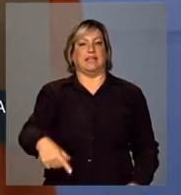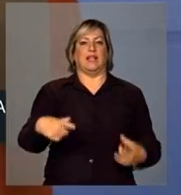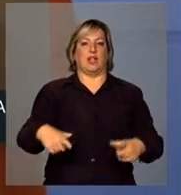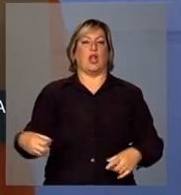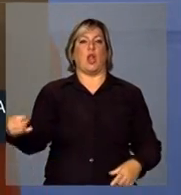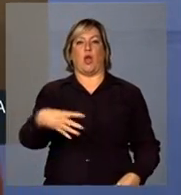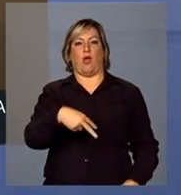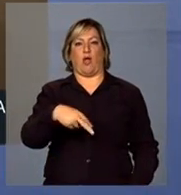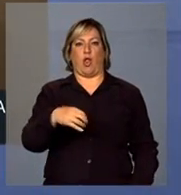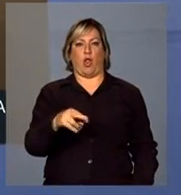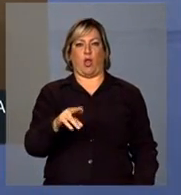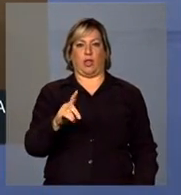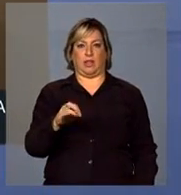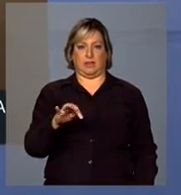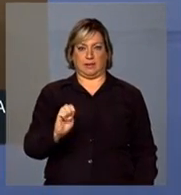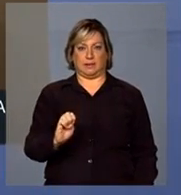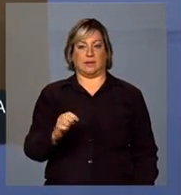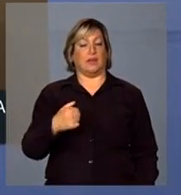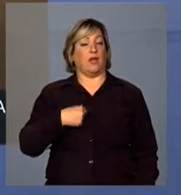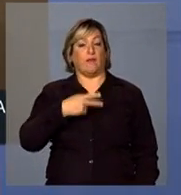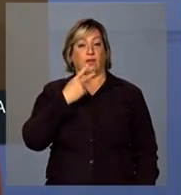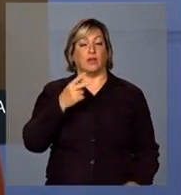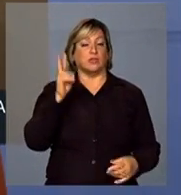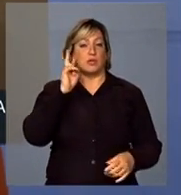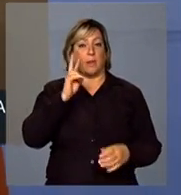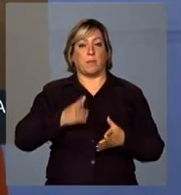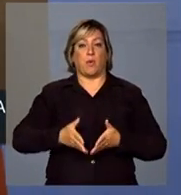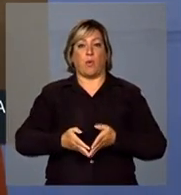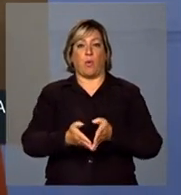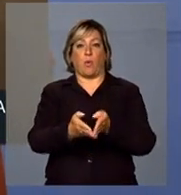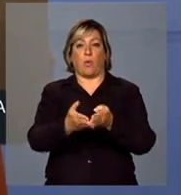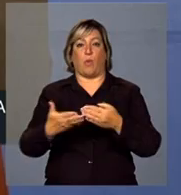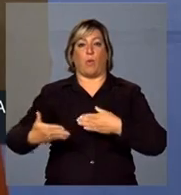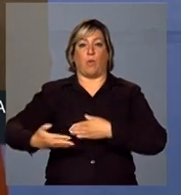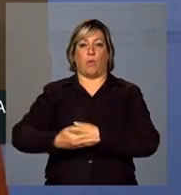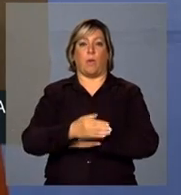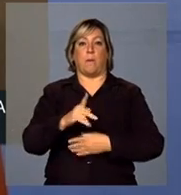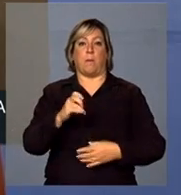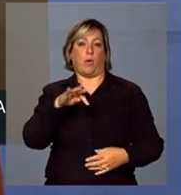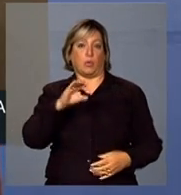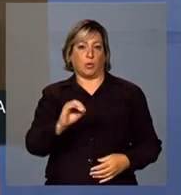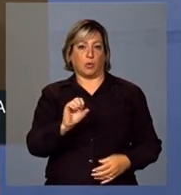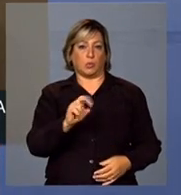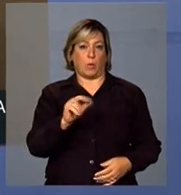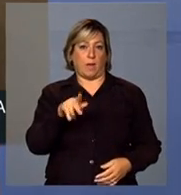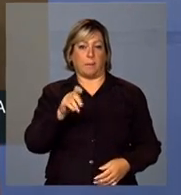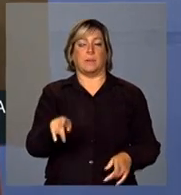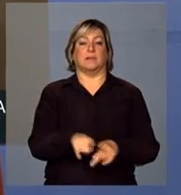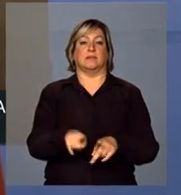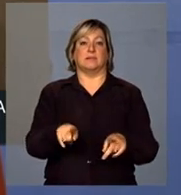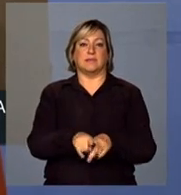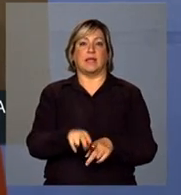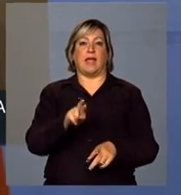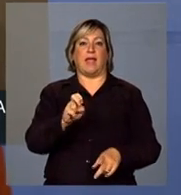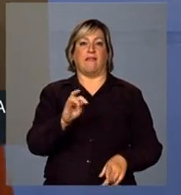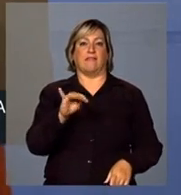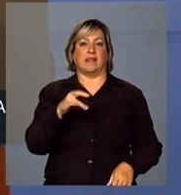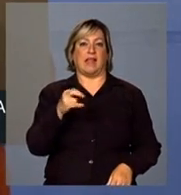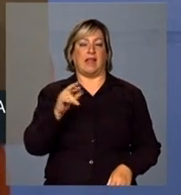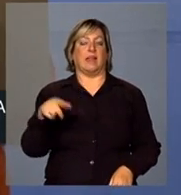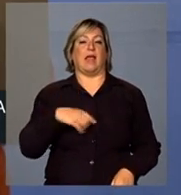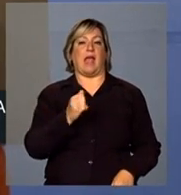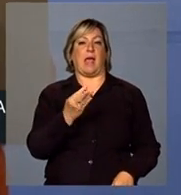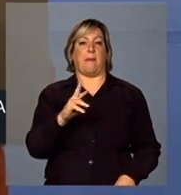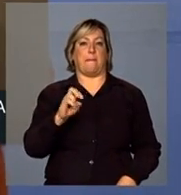Eu me refiro ao Porto de Suape, a refinaria Abreu e Lima, a duplicação de